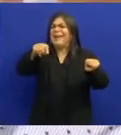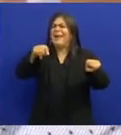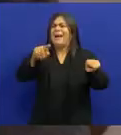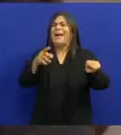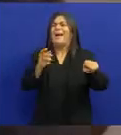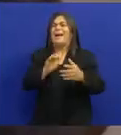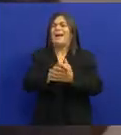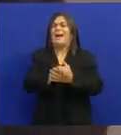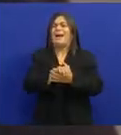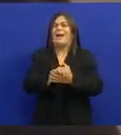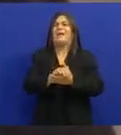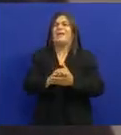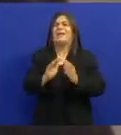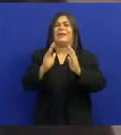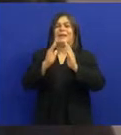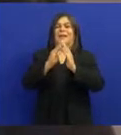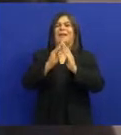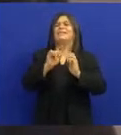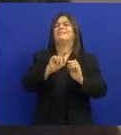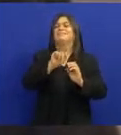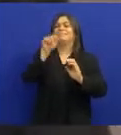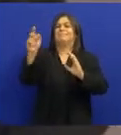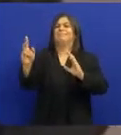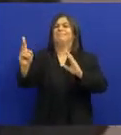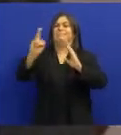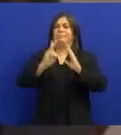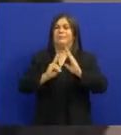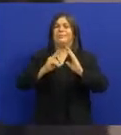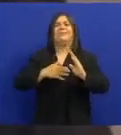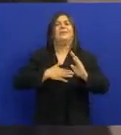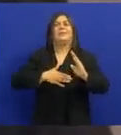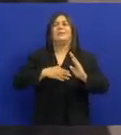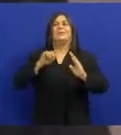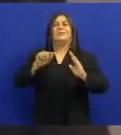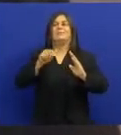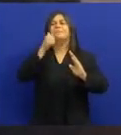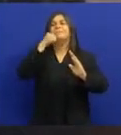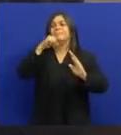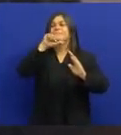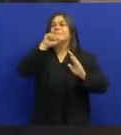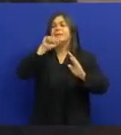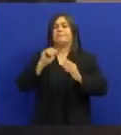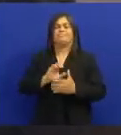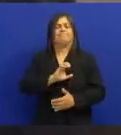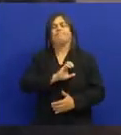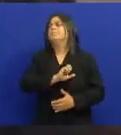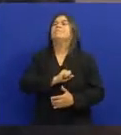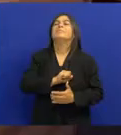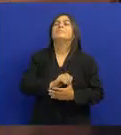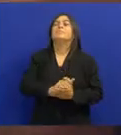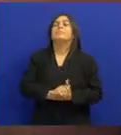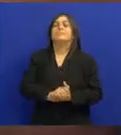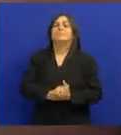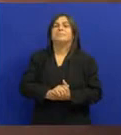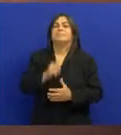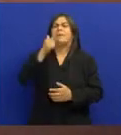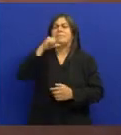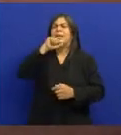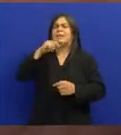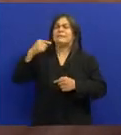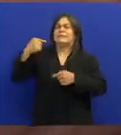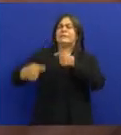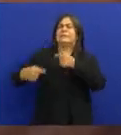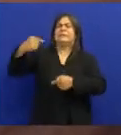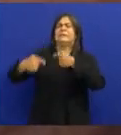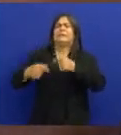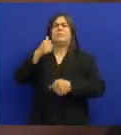Meretrice Aí foi morada De casa A única coisa Que ele gostava Na vida Era da mãe Dona Flora Mourão E tinha divergência